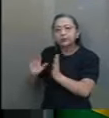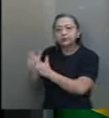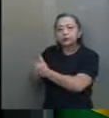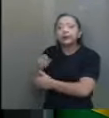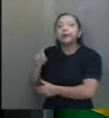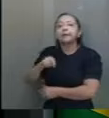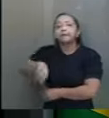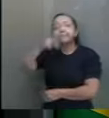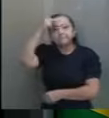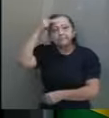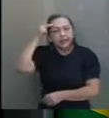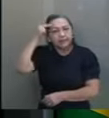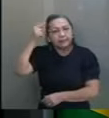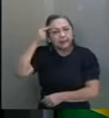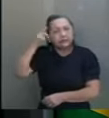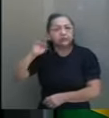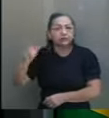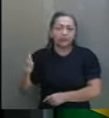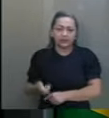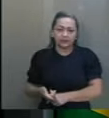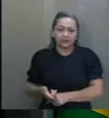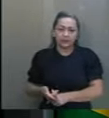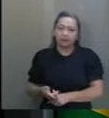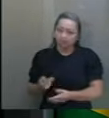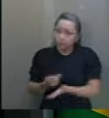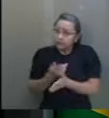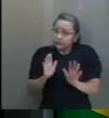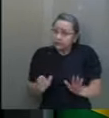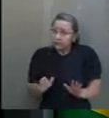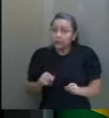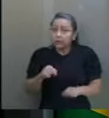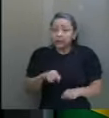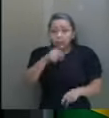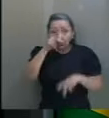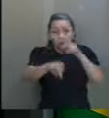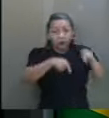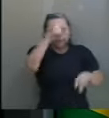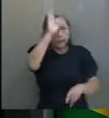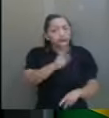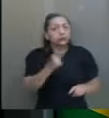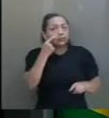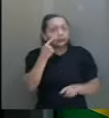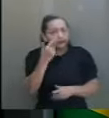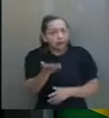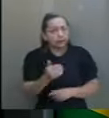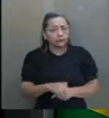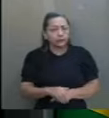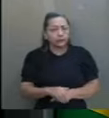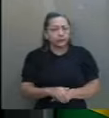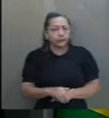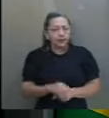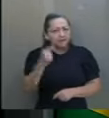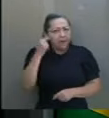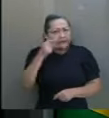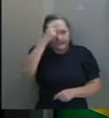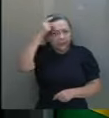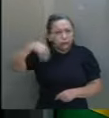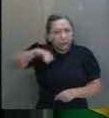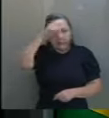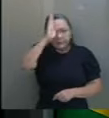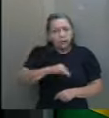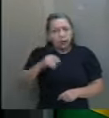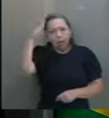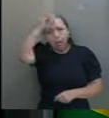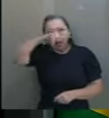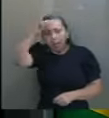pensa diferente deles. Isso está acontecendo. E o brasileiro está vendo. O brasileiro não é bobo, não. Ele